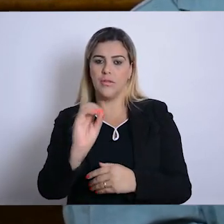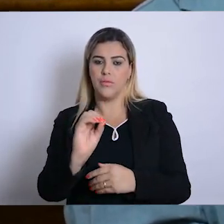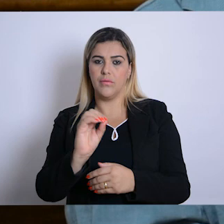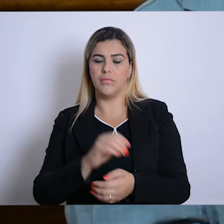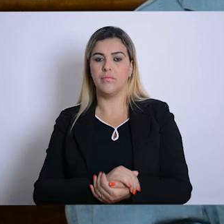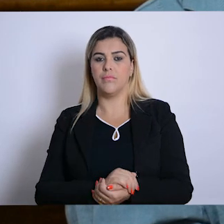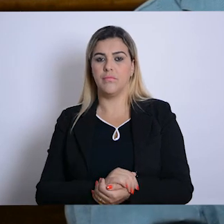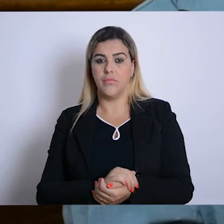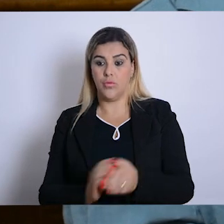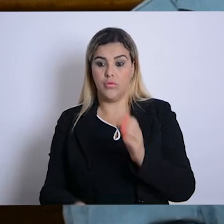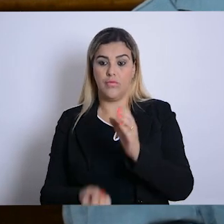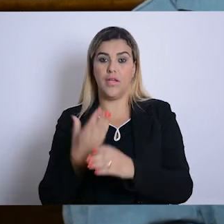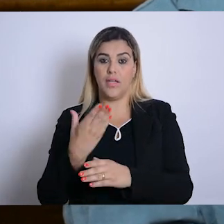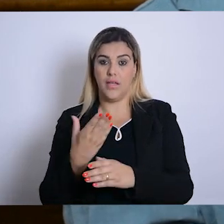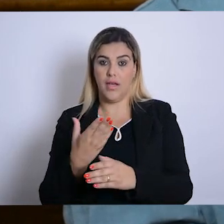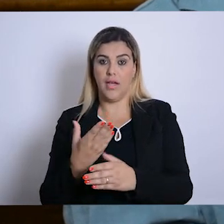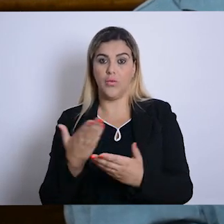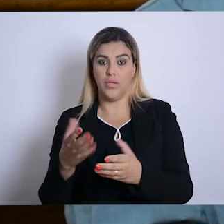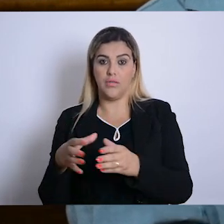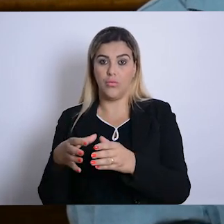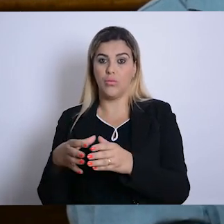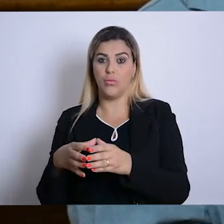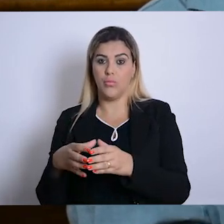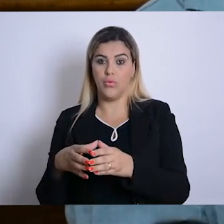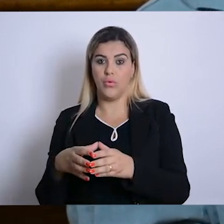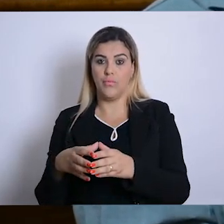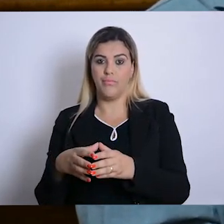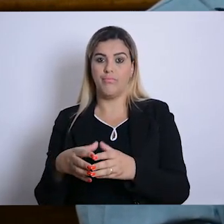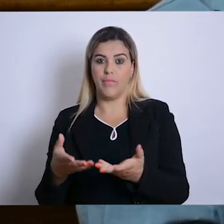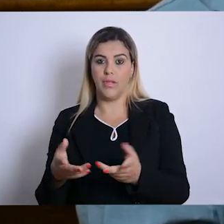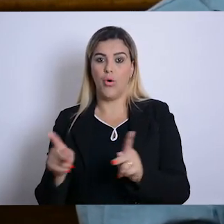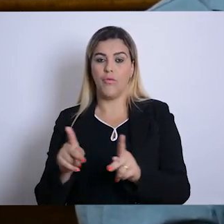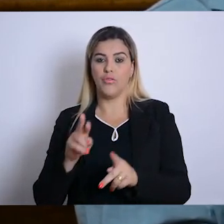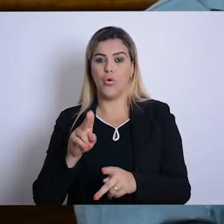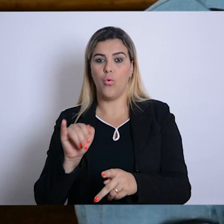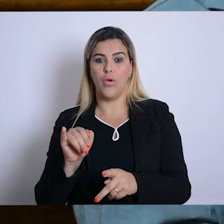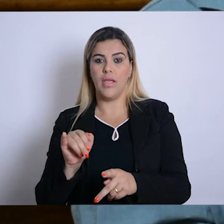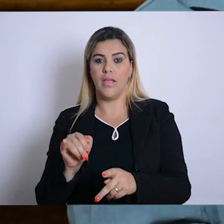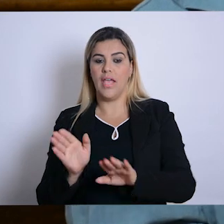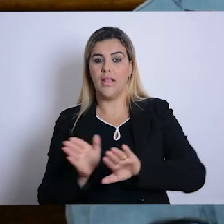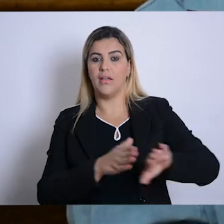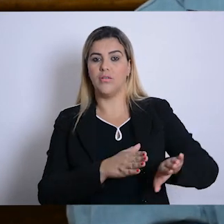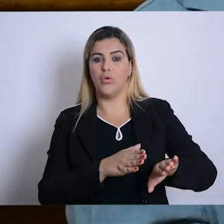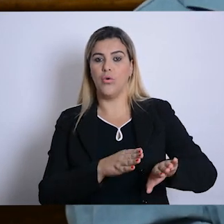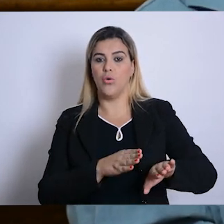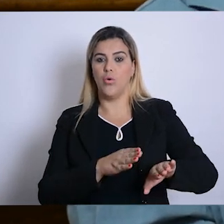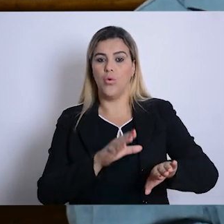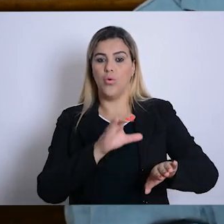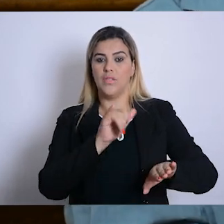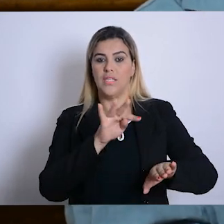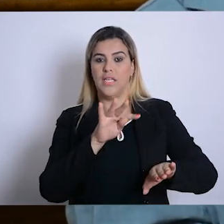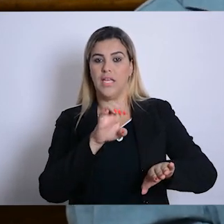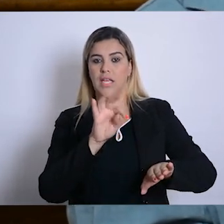foi criado o gesto, o professor Rui Chamoni não mais fez o siesto, porque aí o gesto entrou